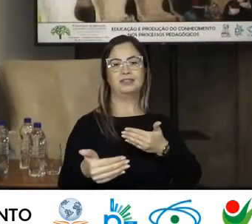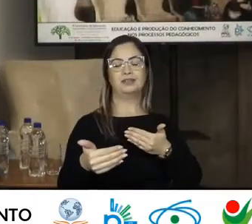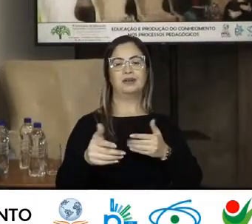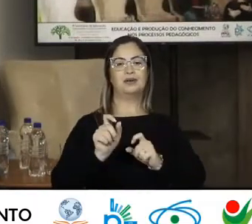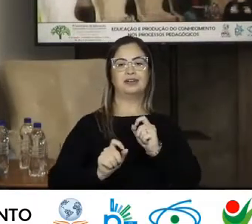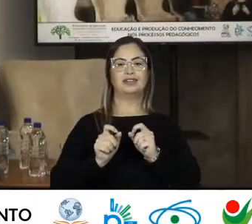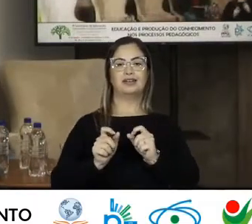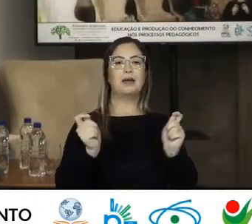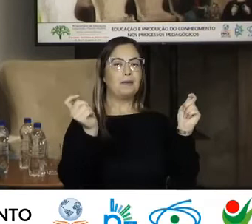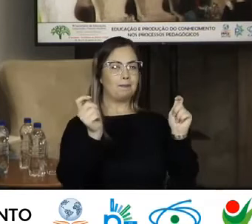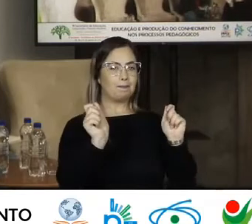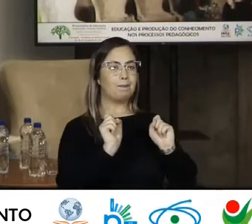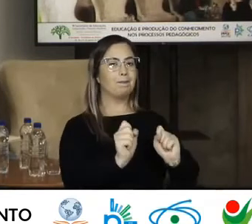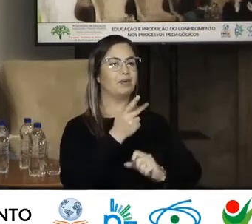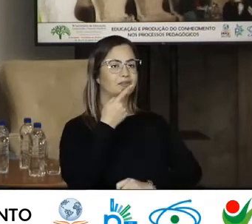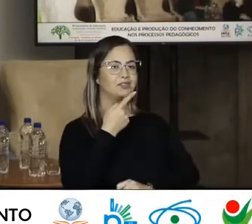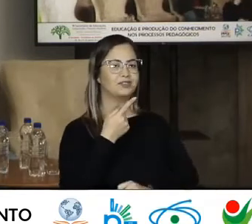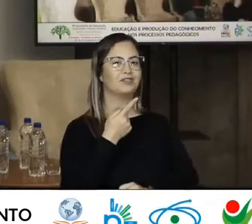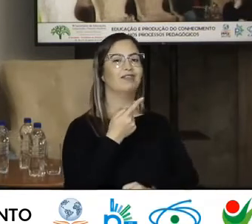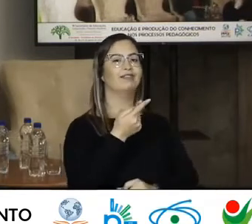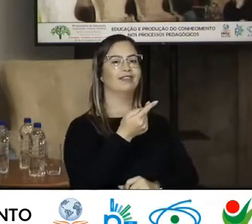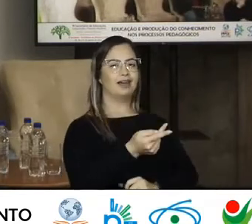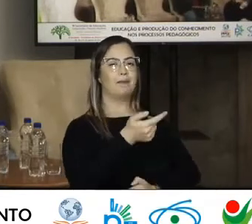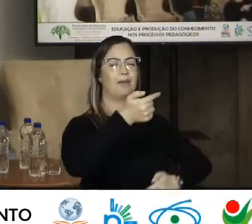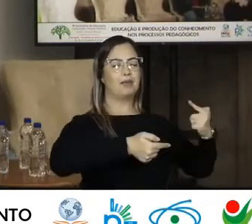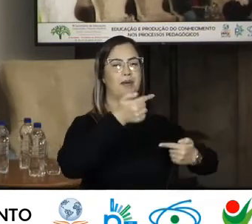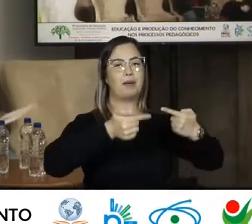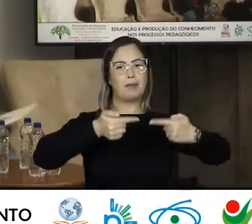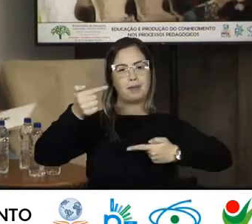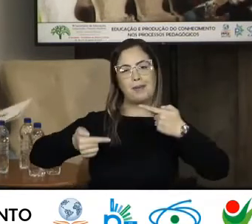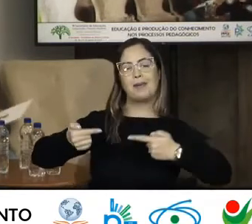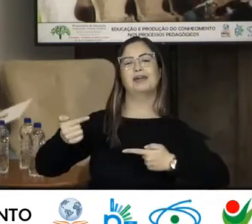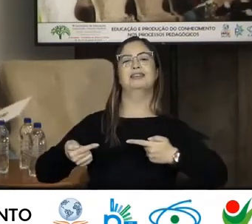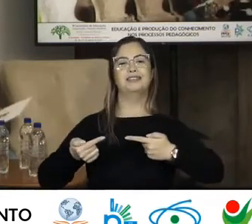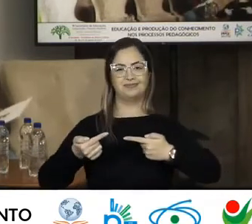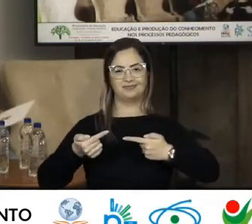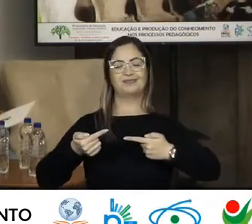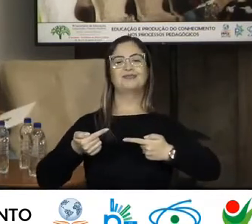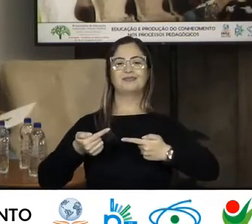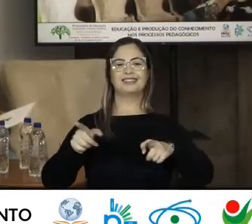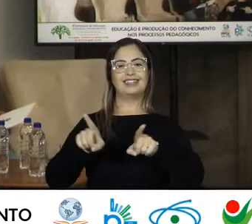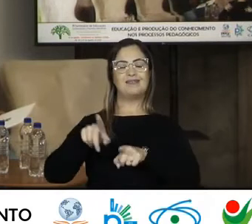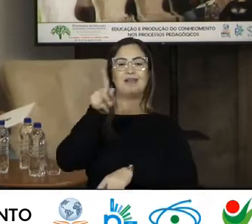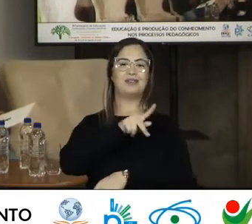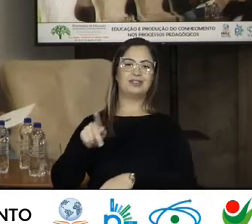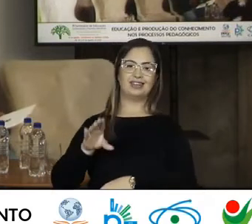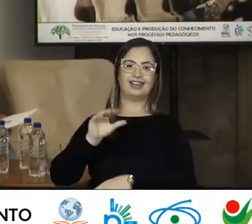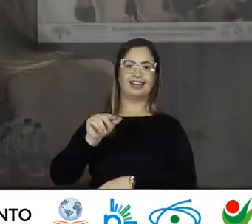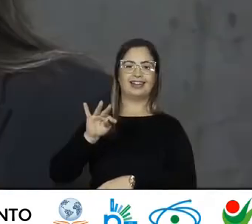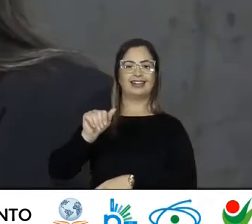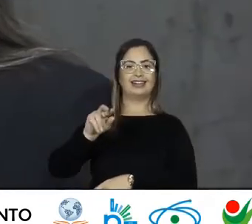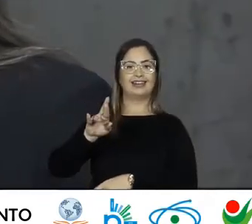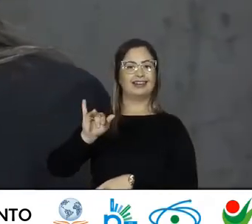passo a palavra Para que você possa Então Dialogando E Professora Catarina Também